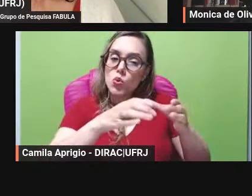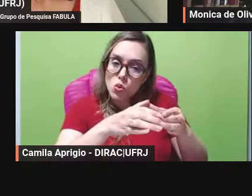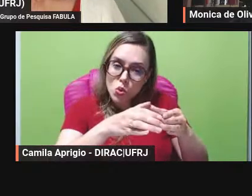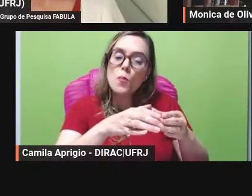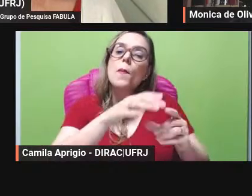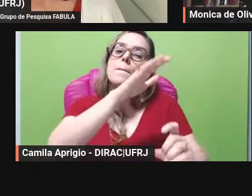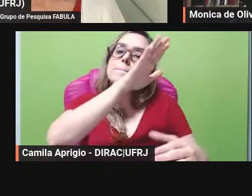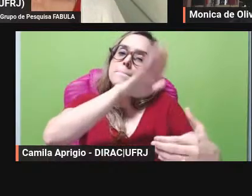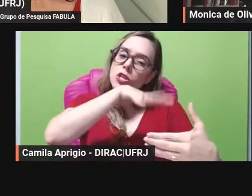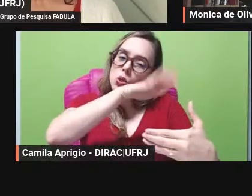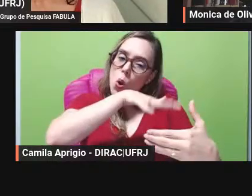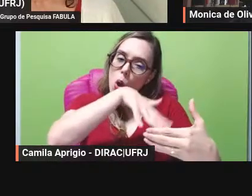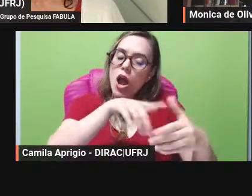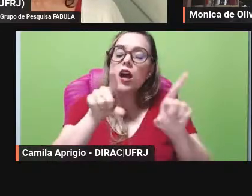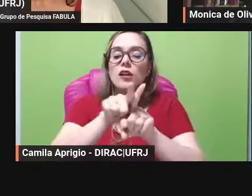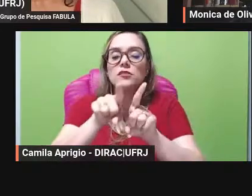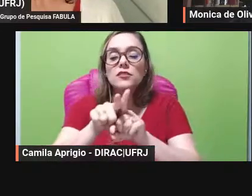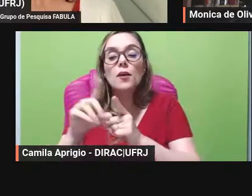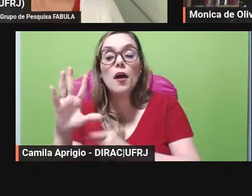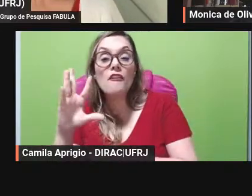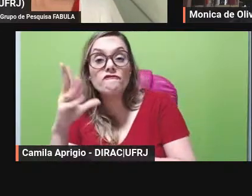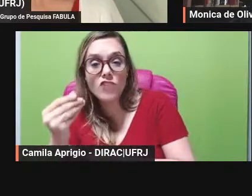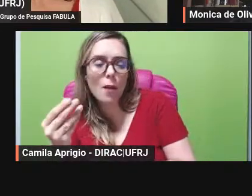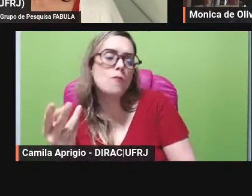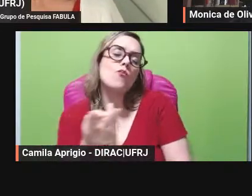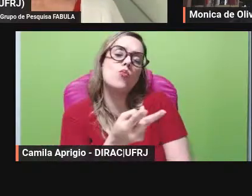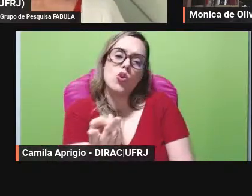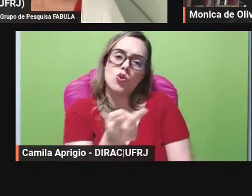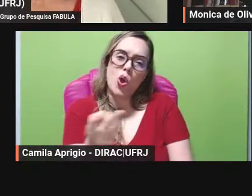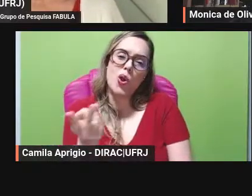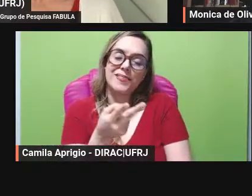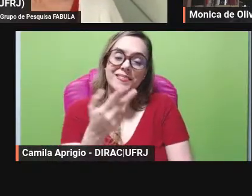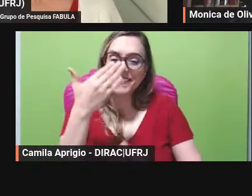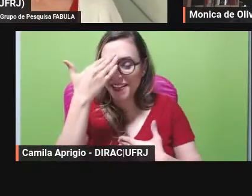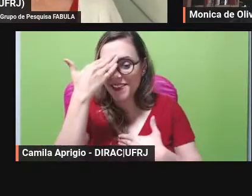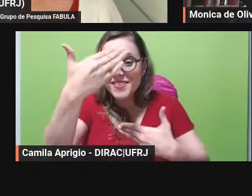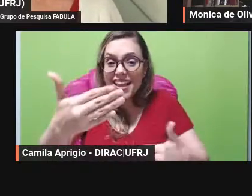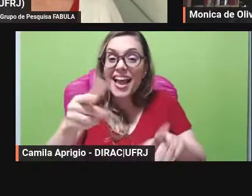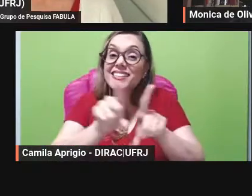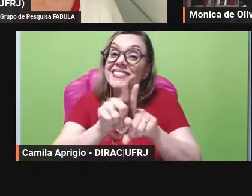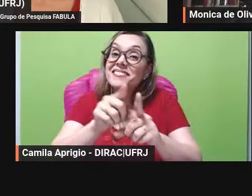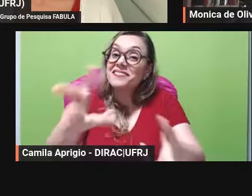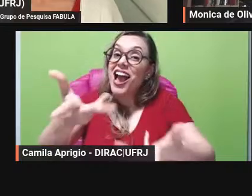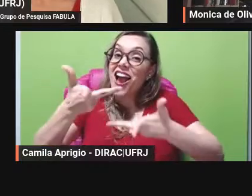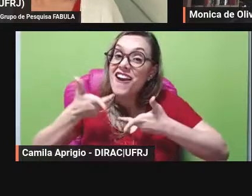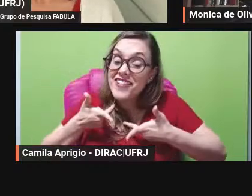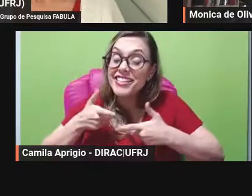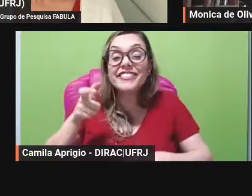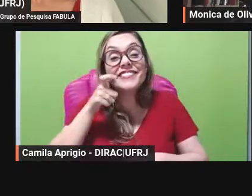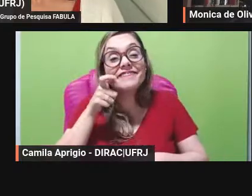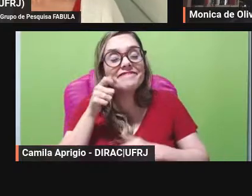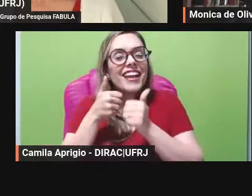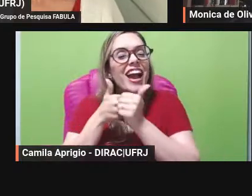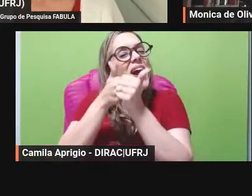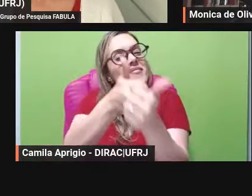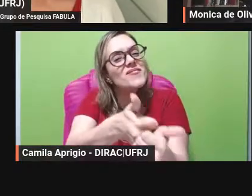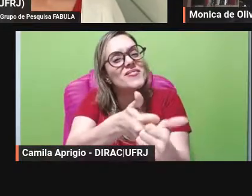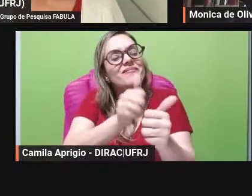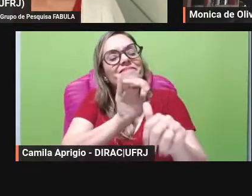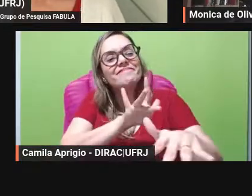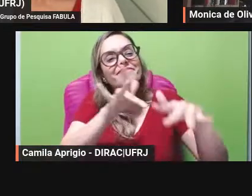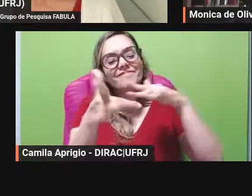a gente deixa aqui um convite a todas todos e todos para que vocês acompanhem as nossas redes sociais para ficarem